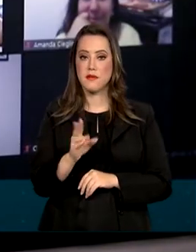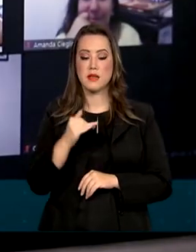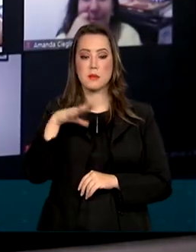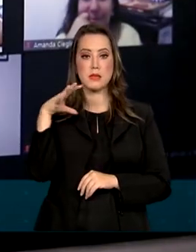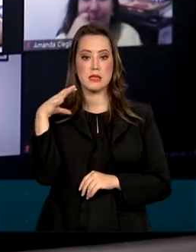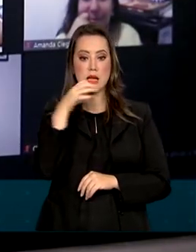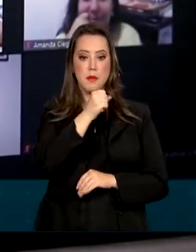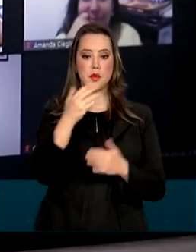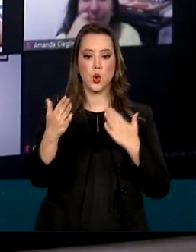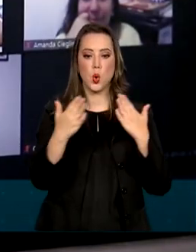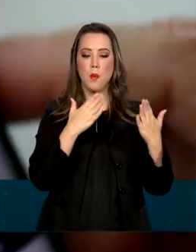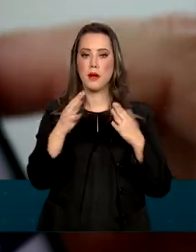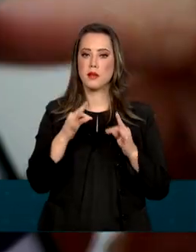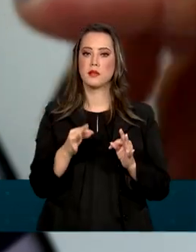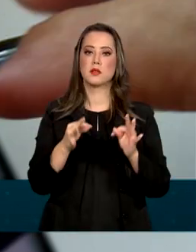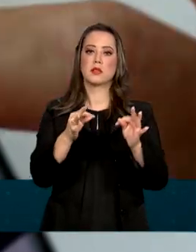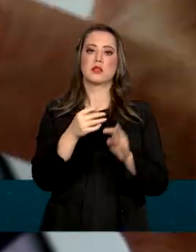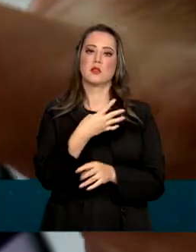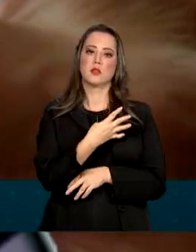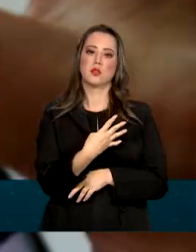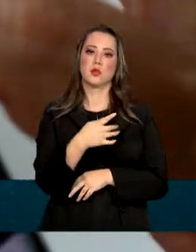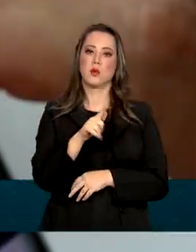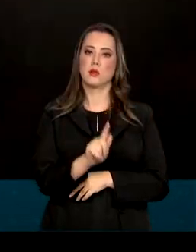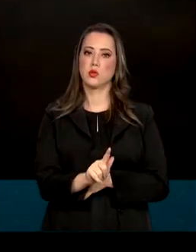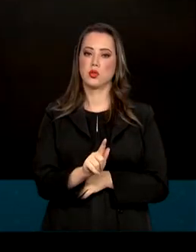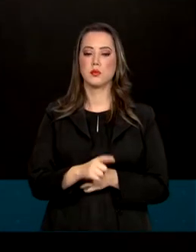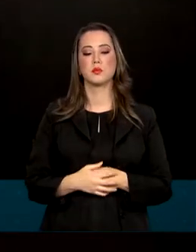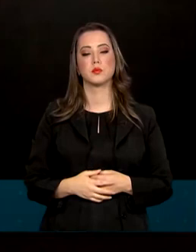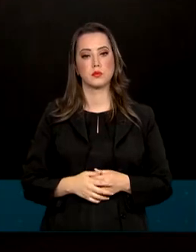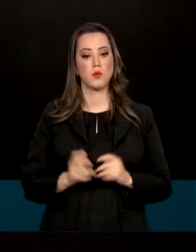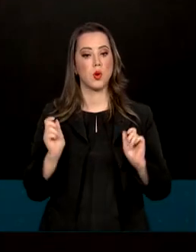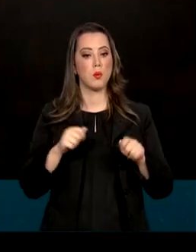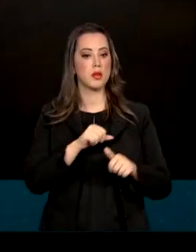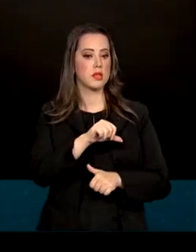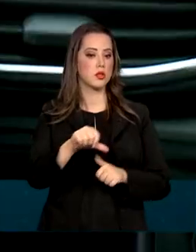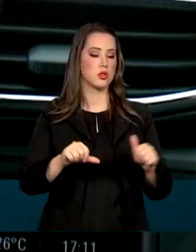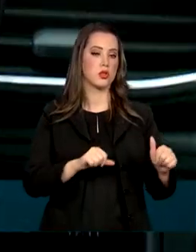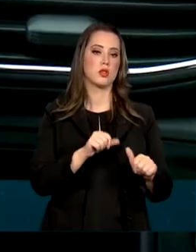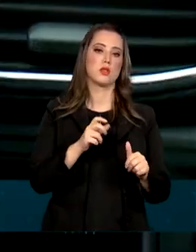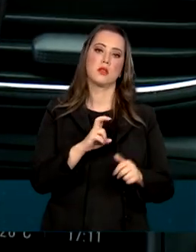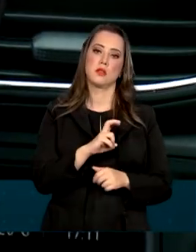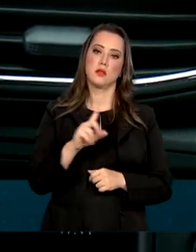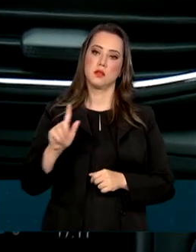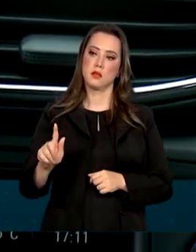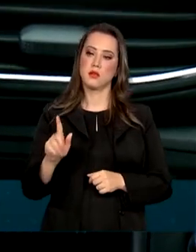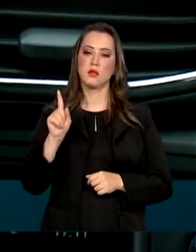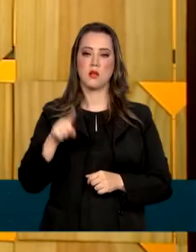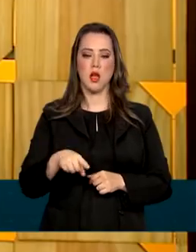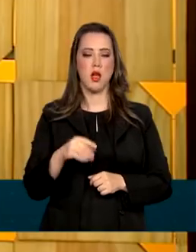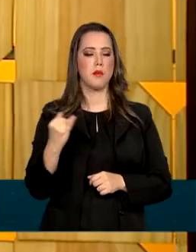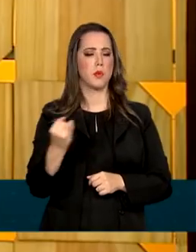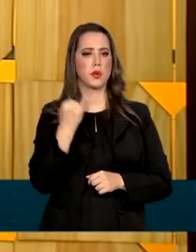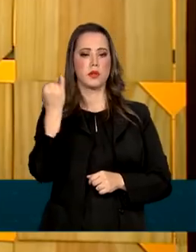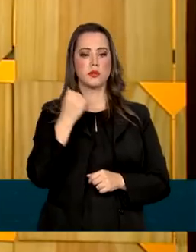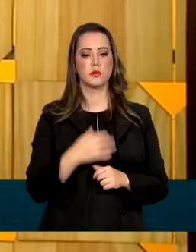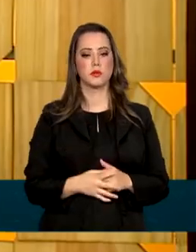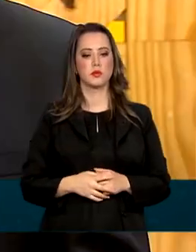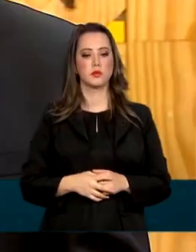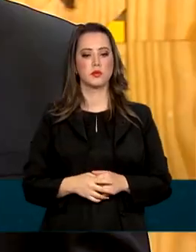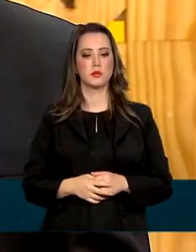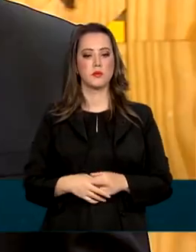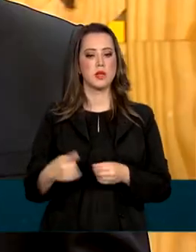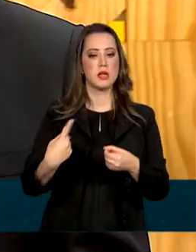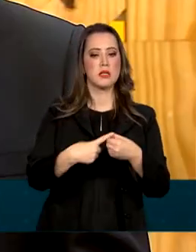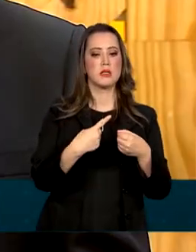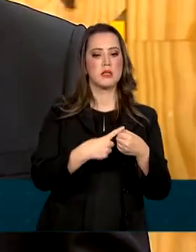veloz do que a tecnologia 4G. O poder de transformação do 5G é vasto. Cidades inteligentes,